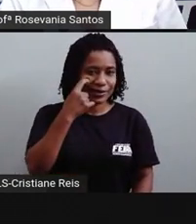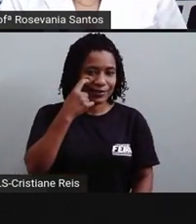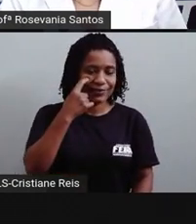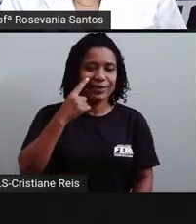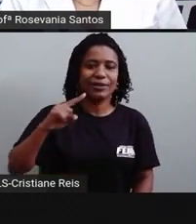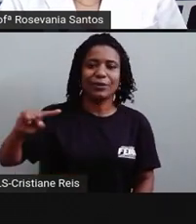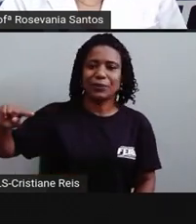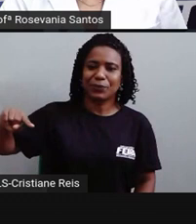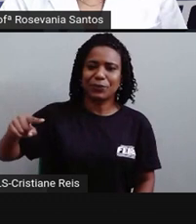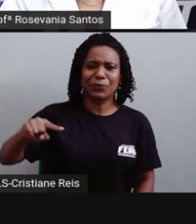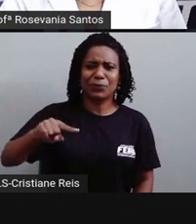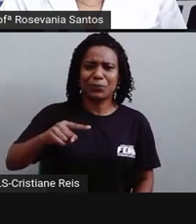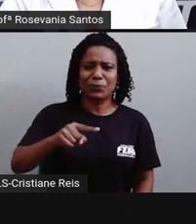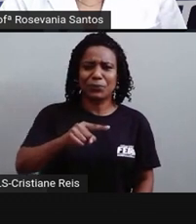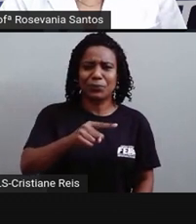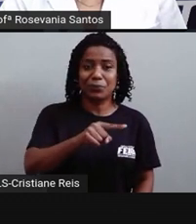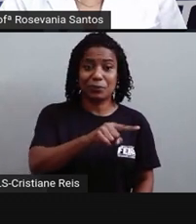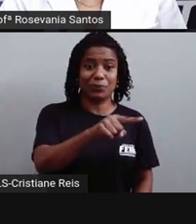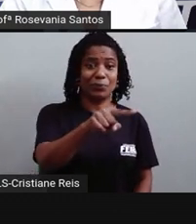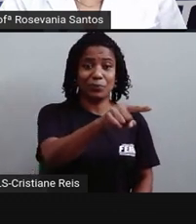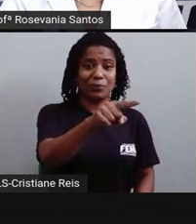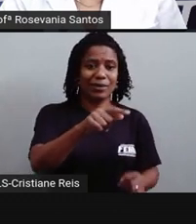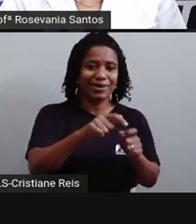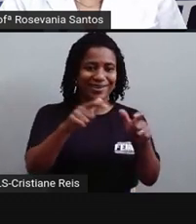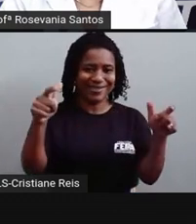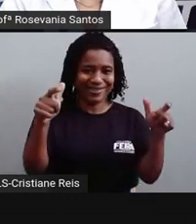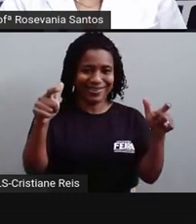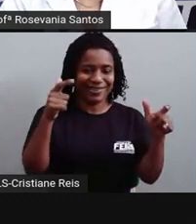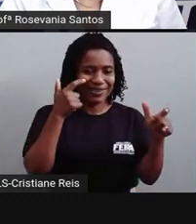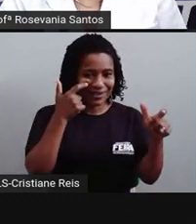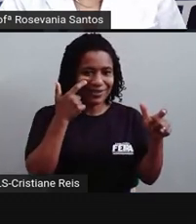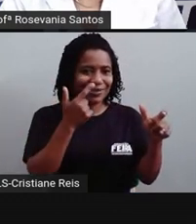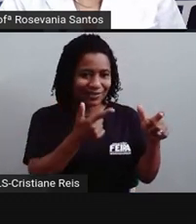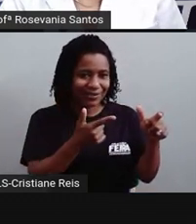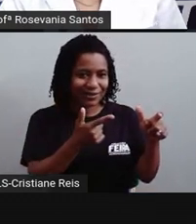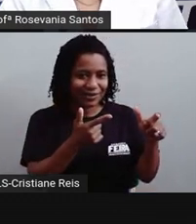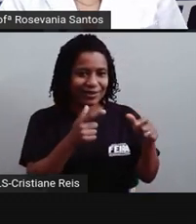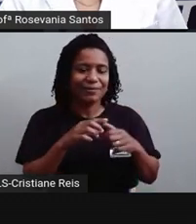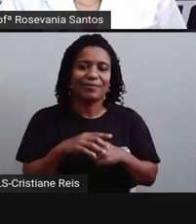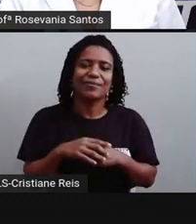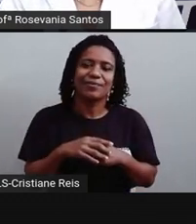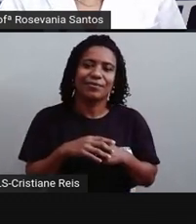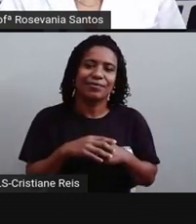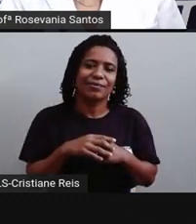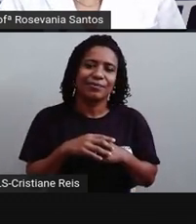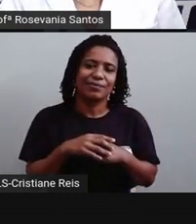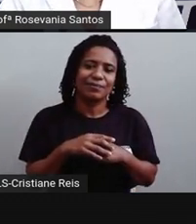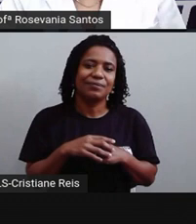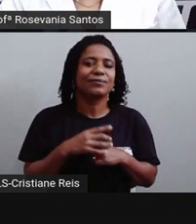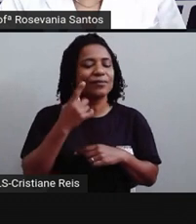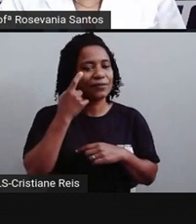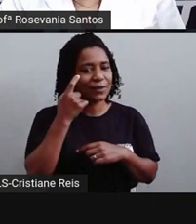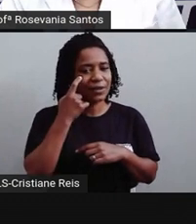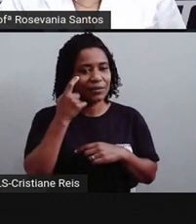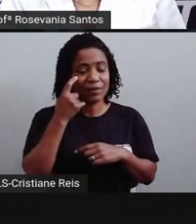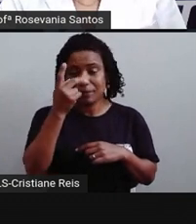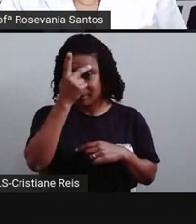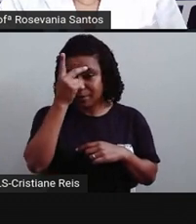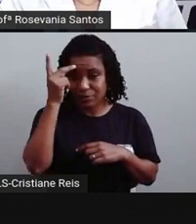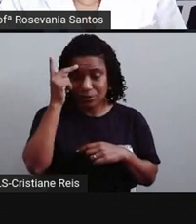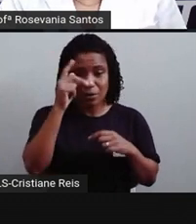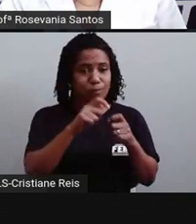e, à medida que o tempo vai passando, né, que ela vai aumentando de tamanho, também vai aumentando a quantidade de pessoas.